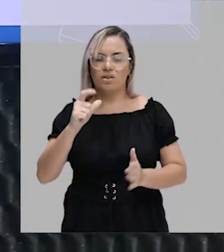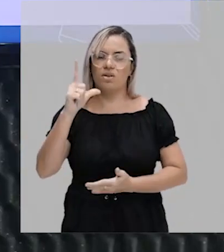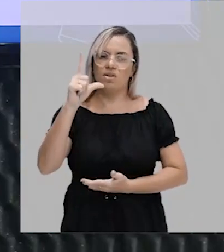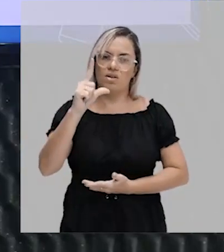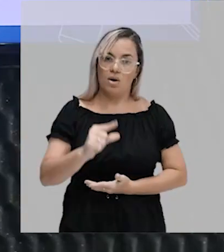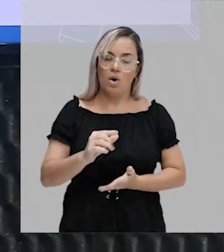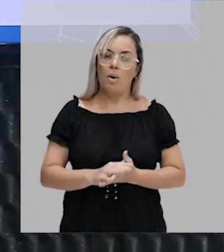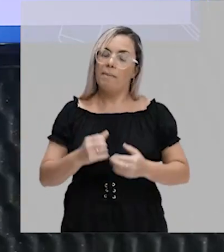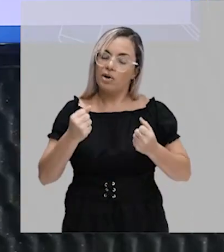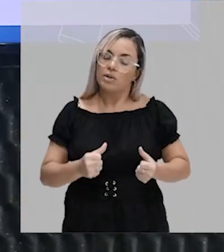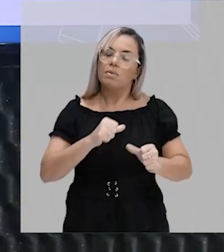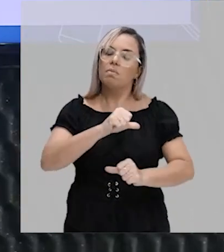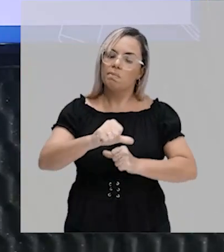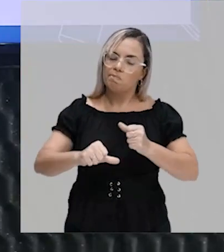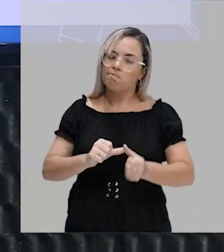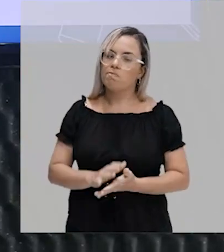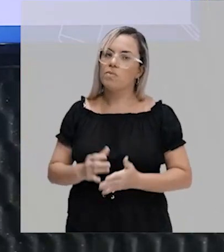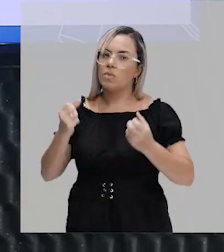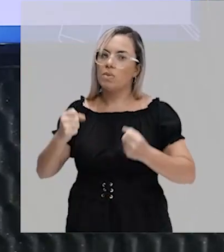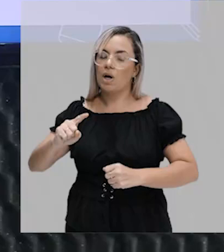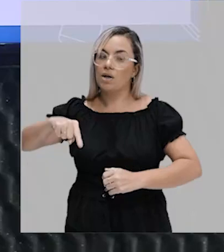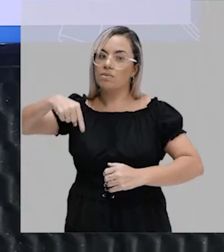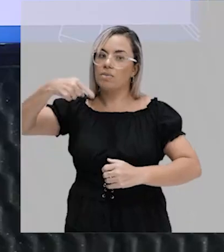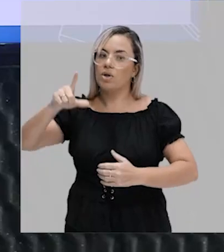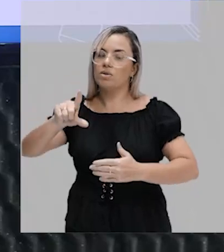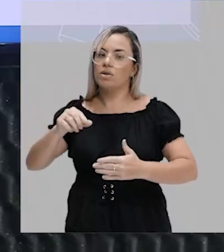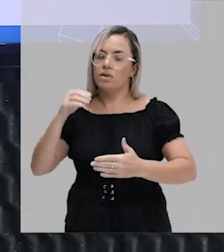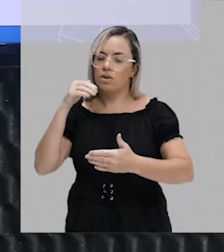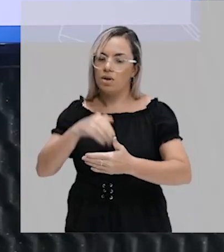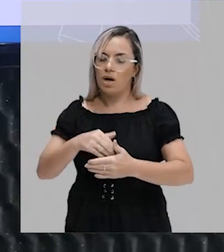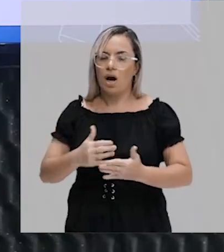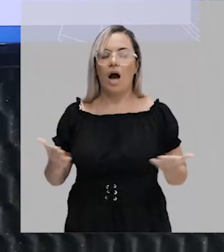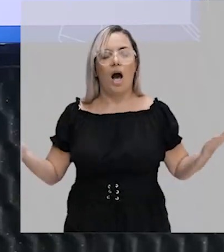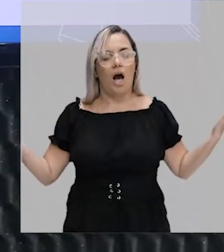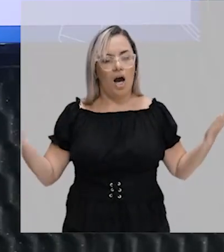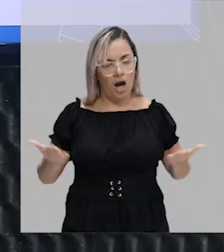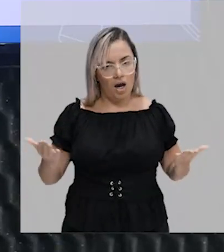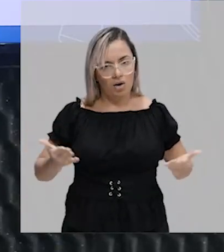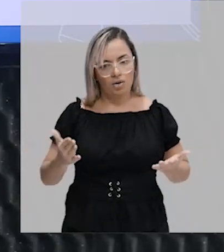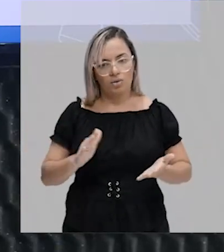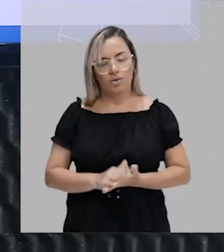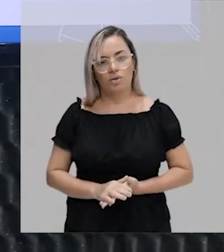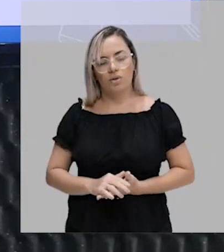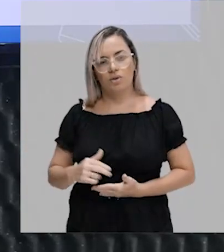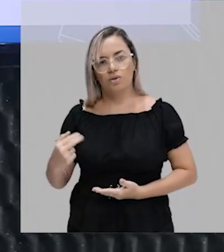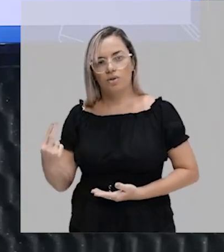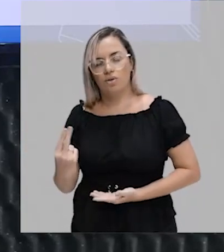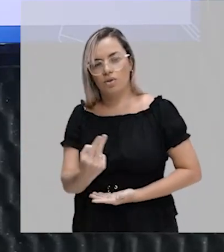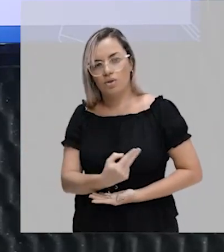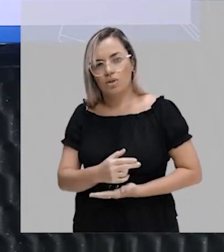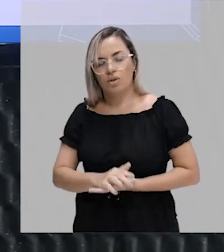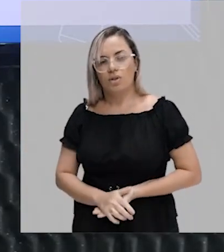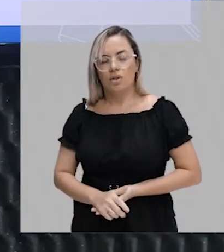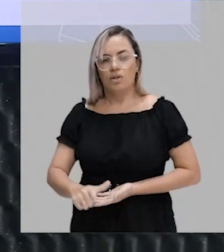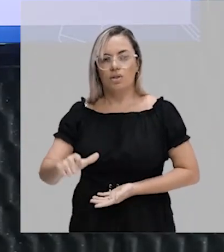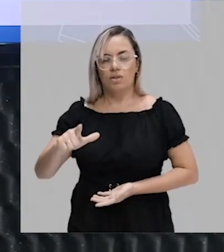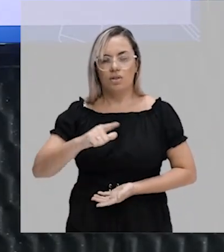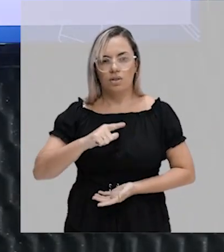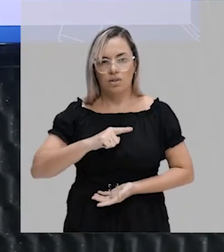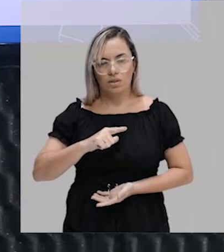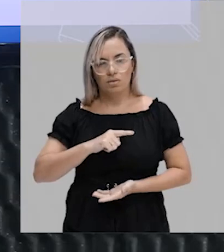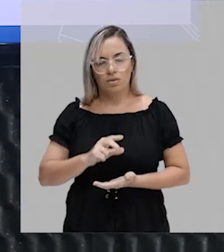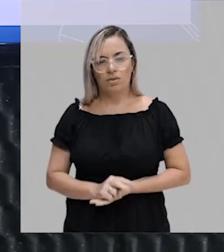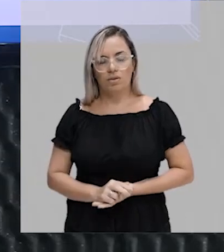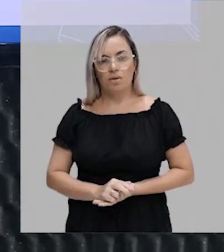ser que mude? Pode ser que mude nas próximas eleições, mas a nossa realidade agora é essa. Nós temos menos de 20% de representação